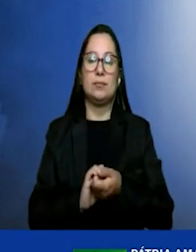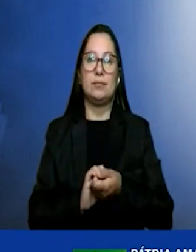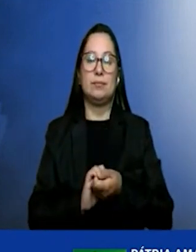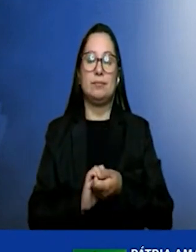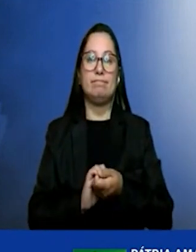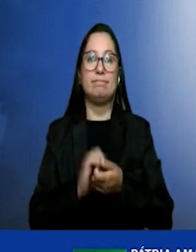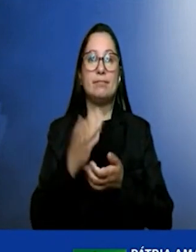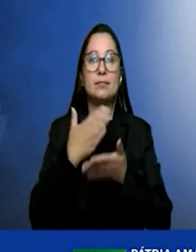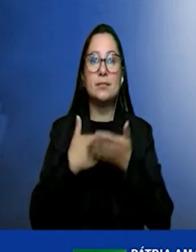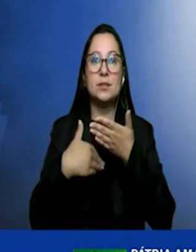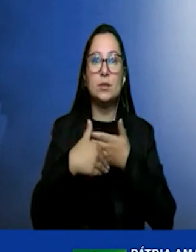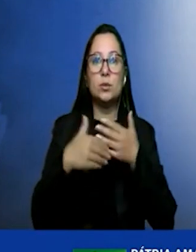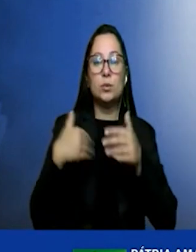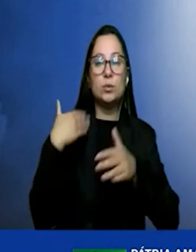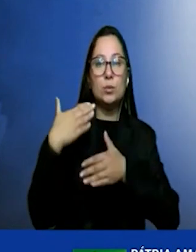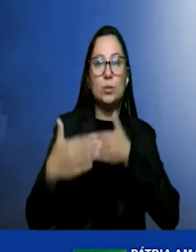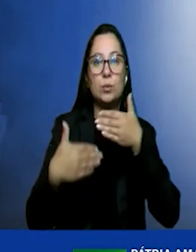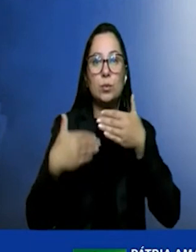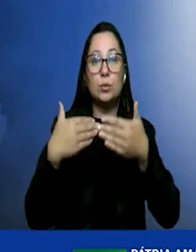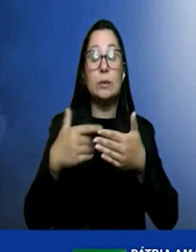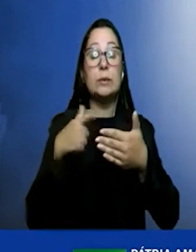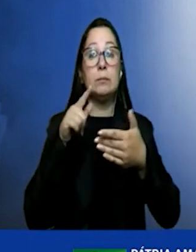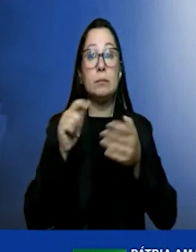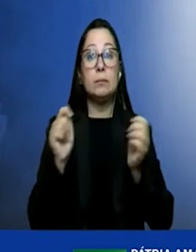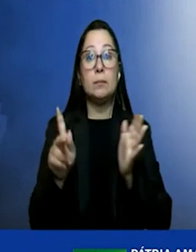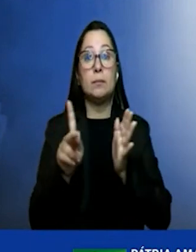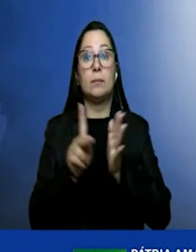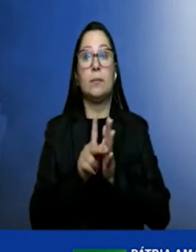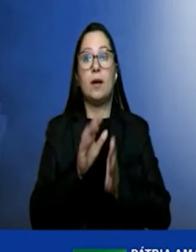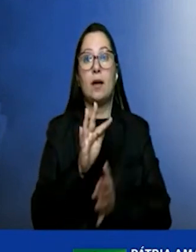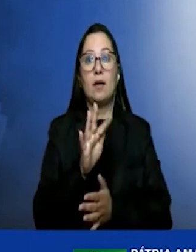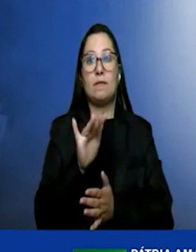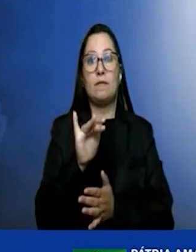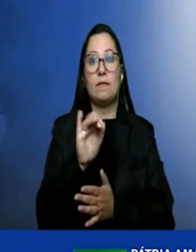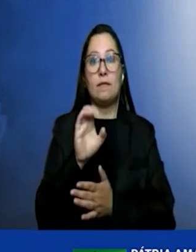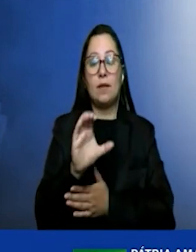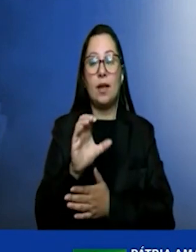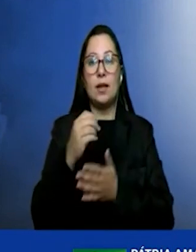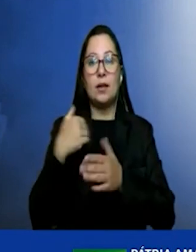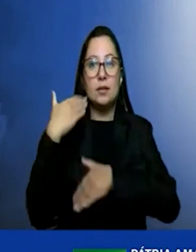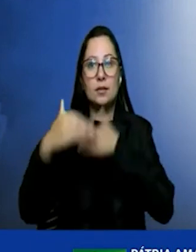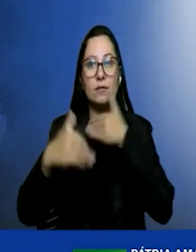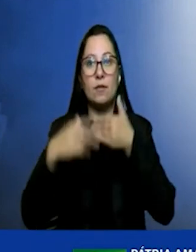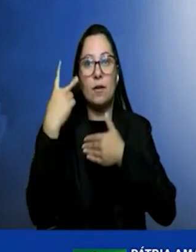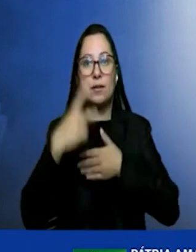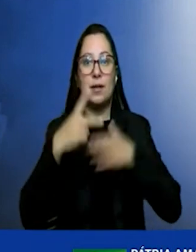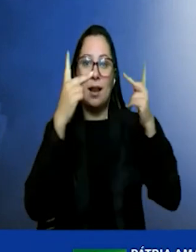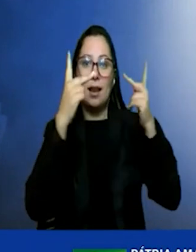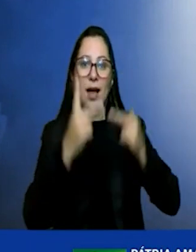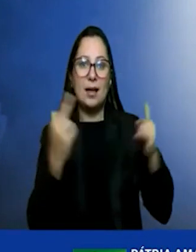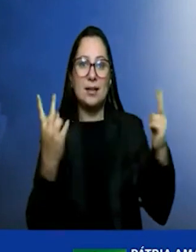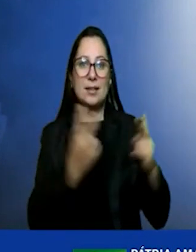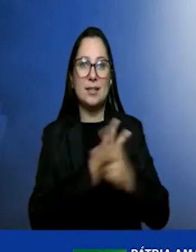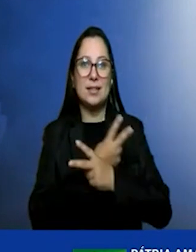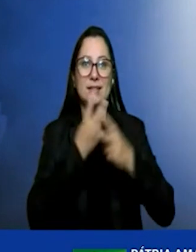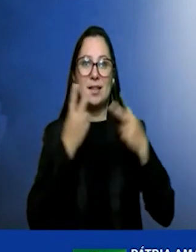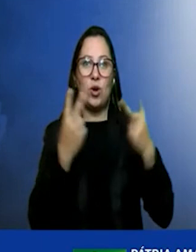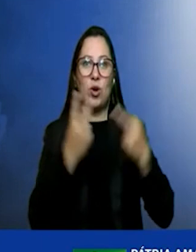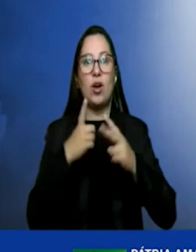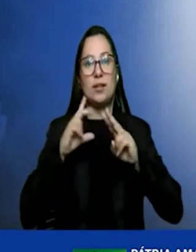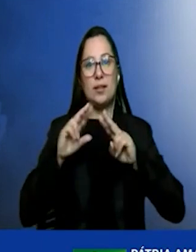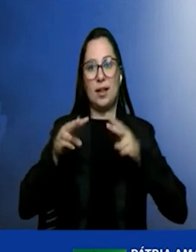a FIEC desenvolveu o seu Atlas eólico que é interativo, está ali o link para